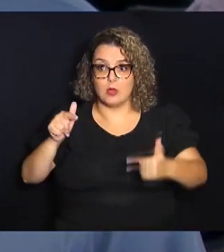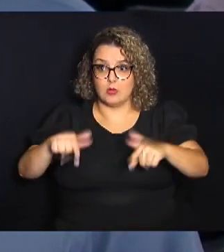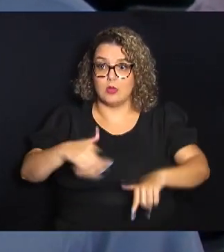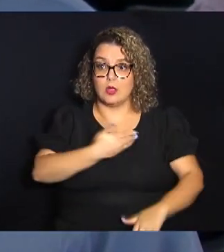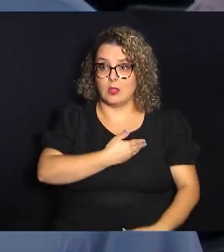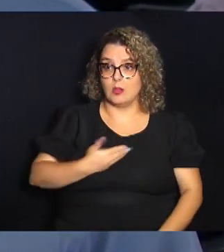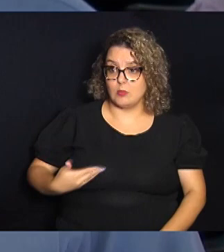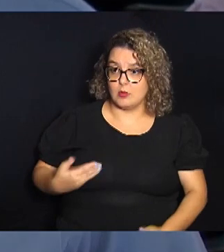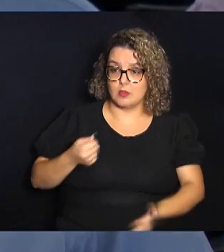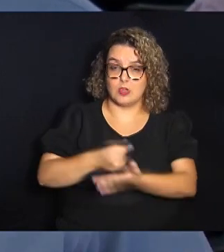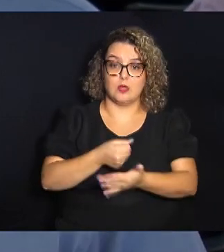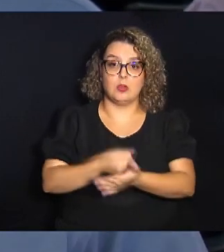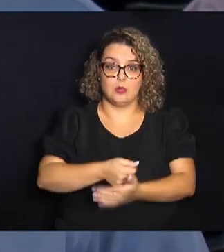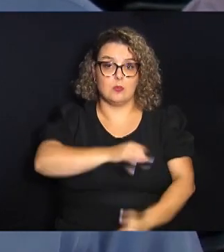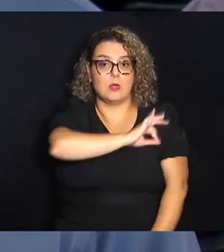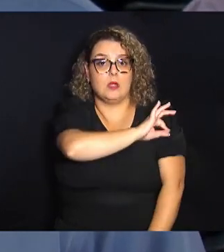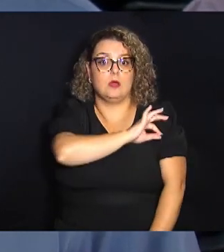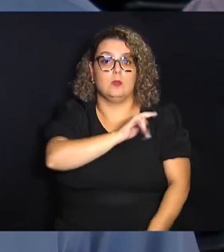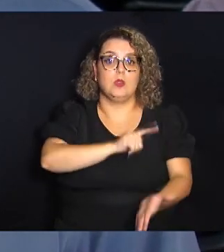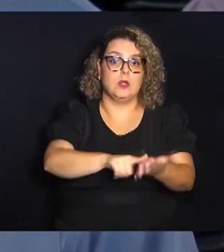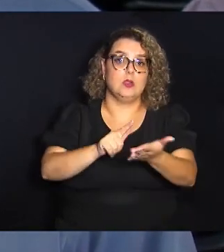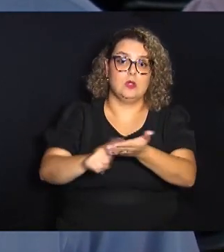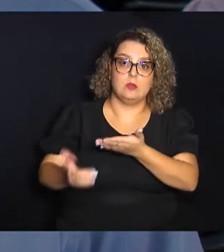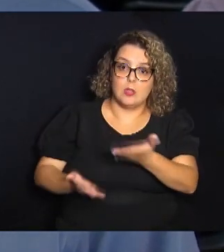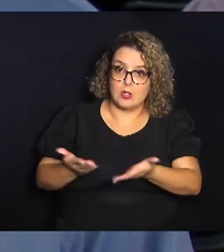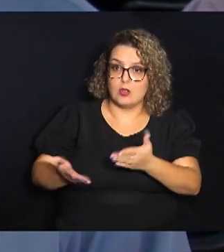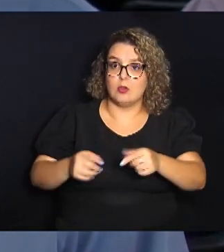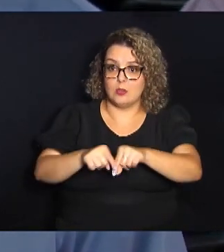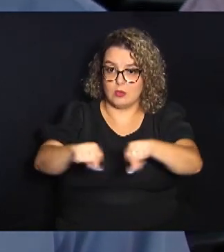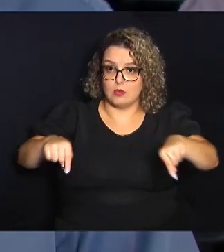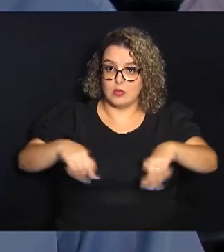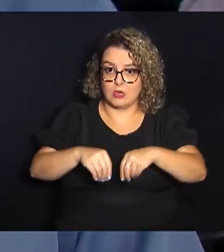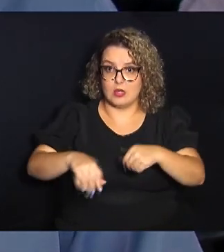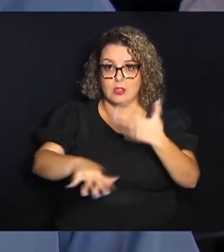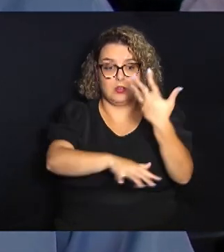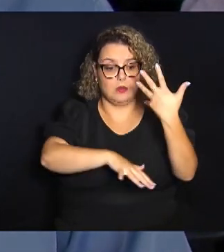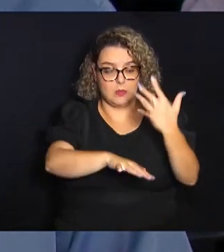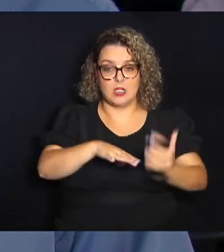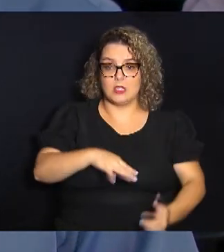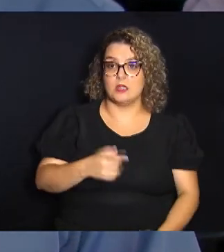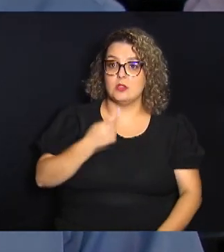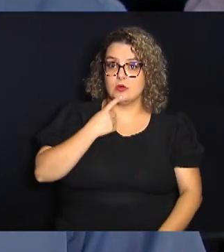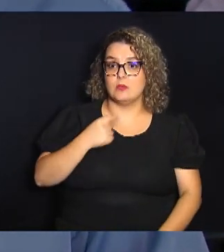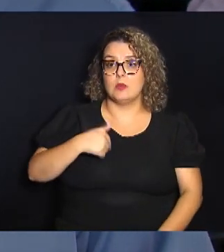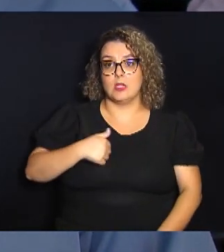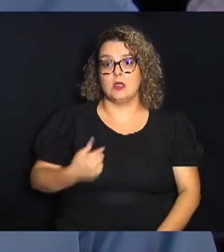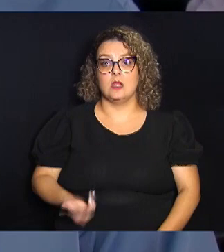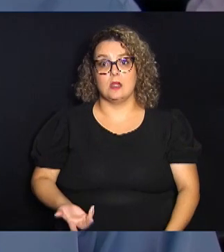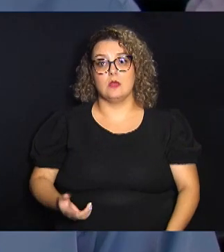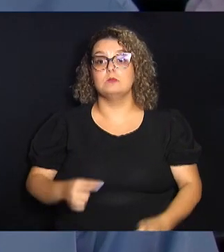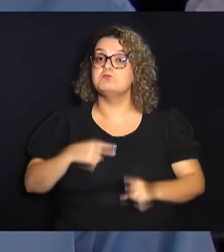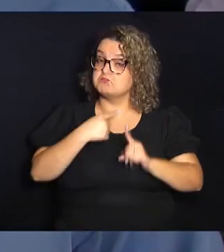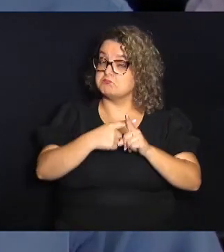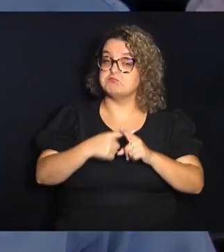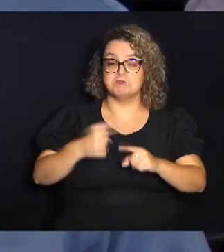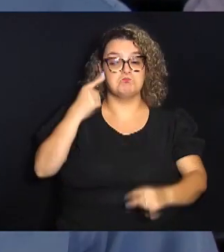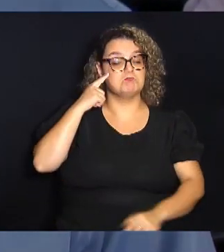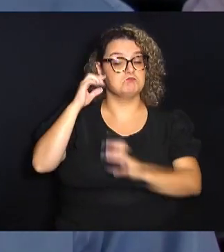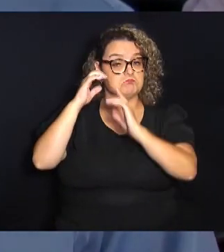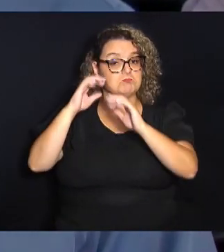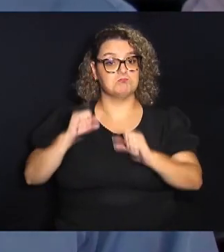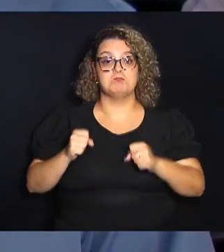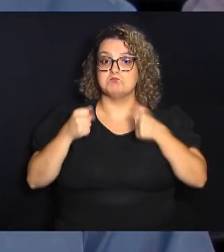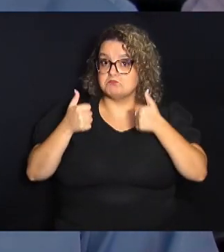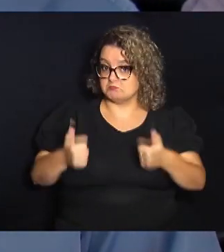cobrando da Prefeitura ações de limpeza e cuidado dos terrenos e praças da cidade. Mas eu estou muito otimista também